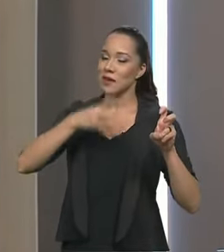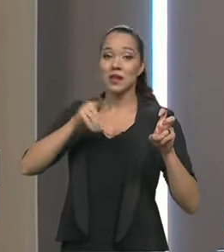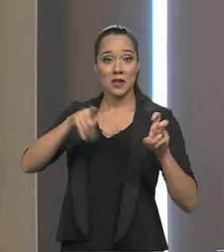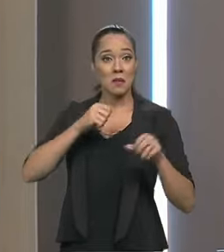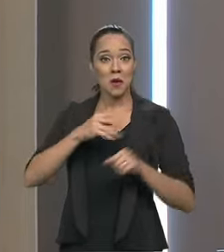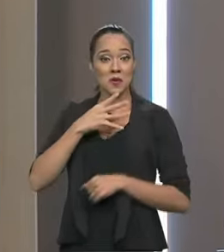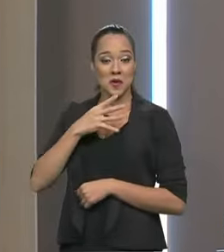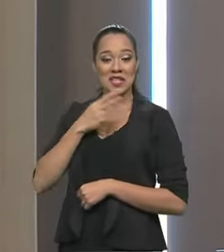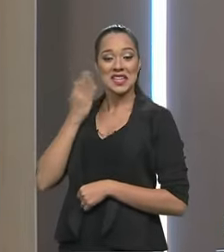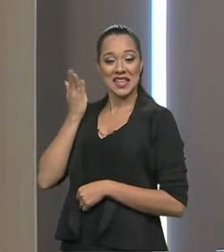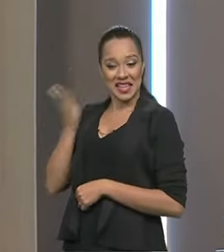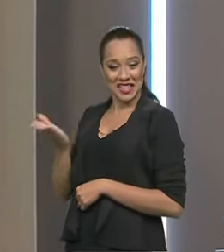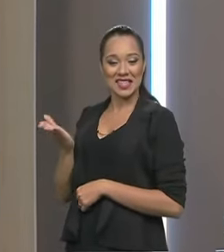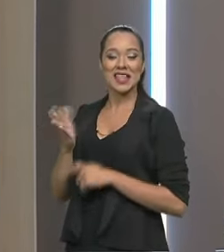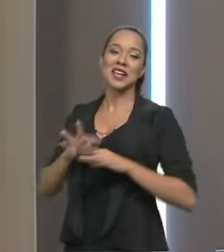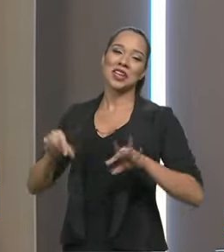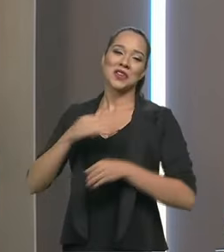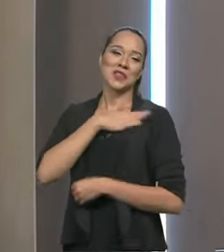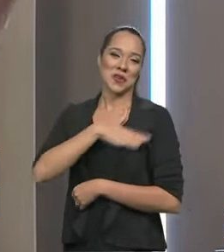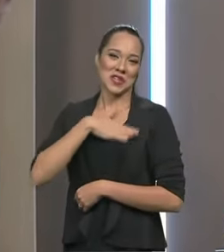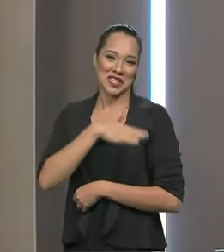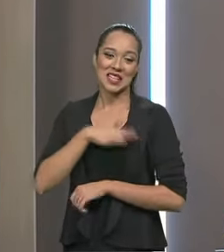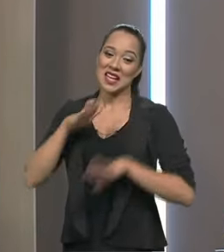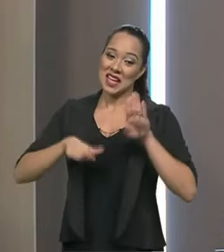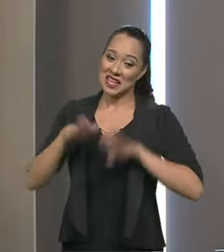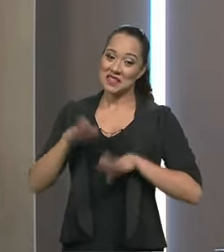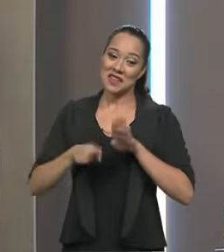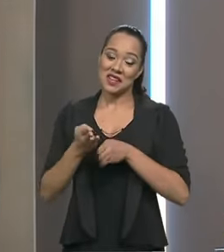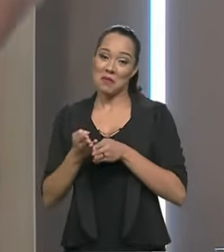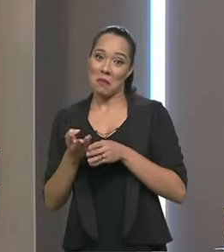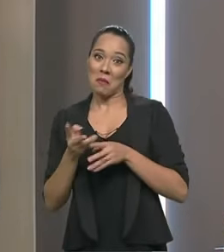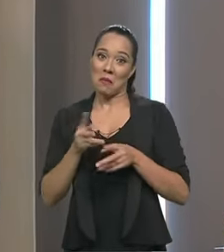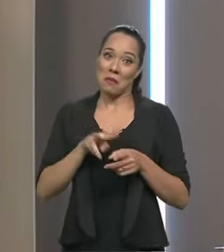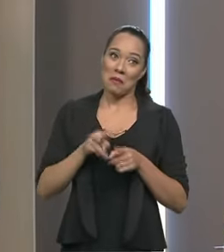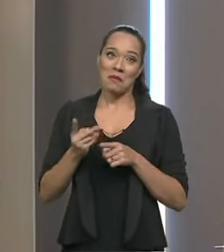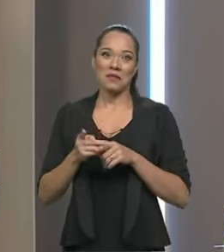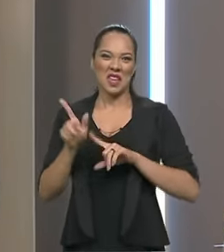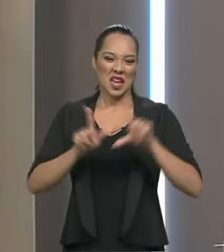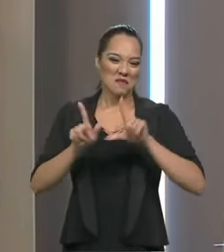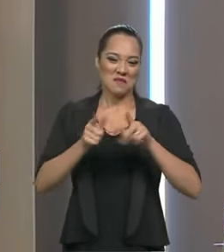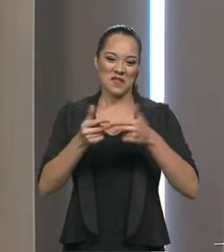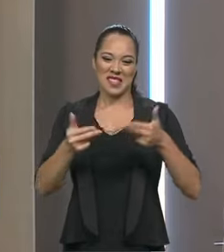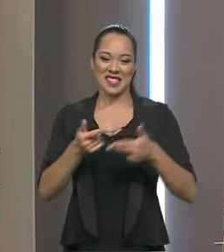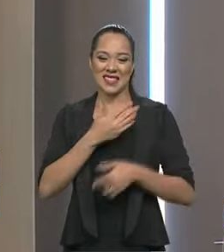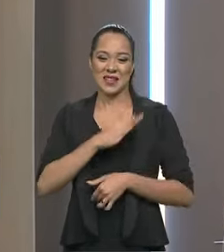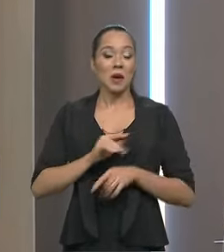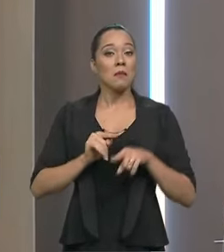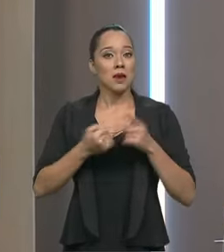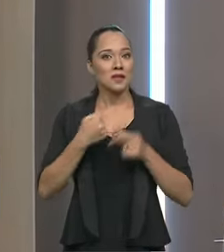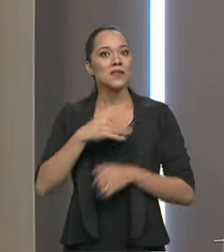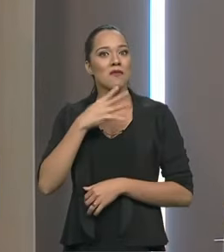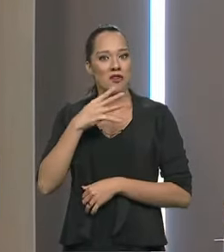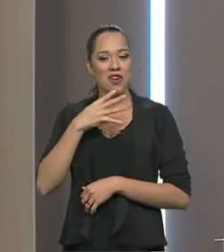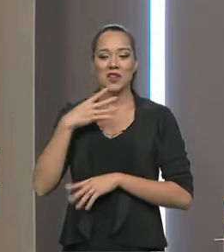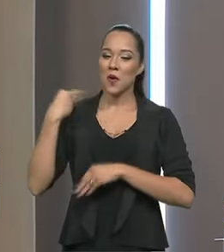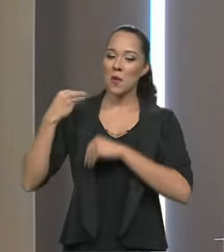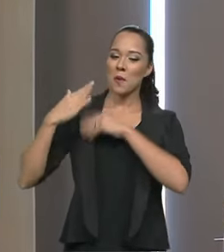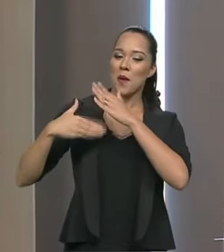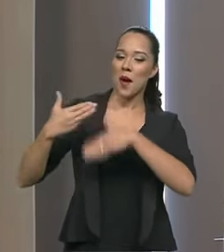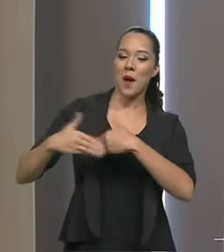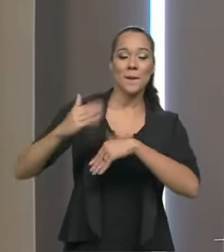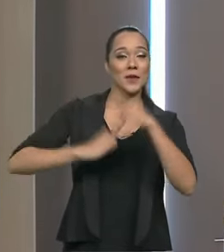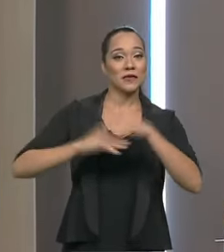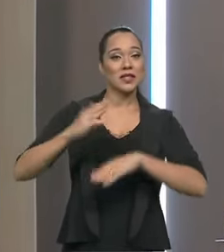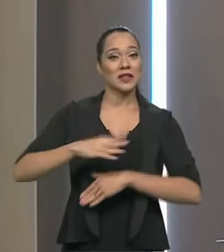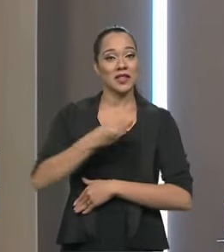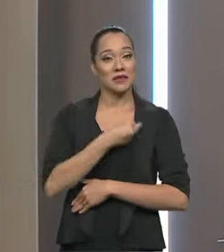conhecer esse Nelson que todos gostamos e que às vezes é controverso e que a mídia não necessariamente gosta, mas aqui você vai conhecer a trajetória da vida